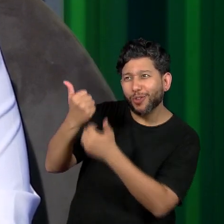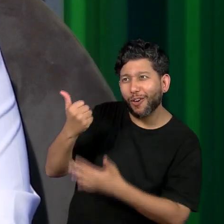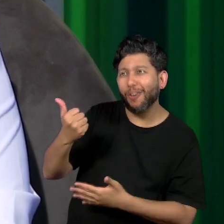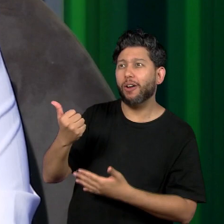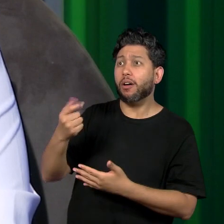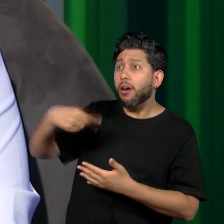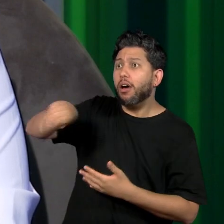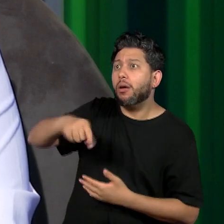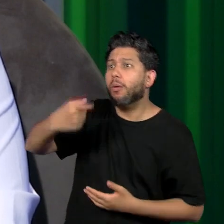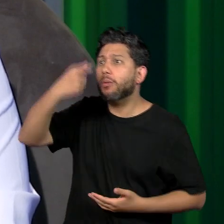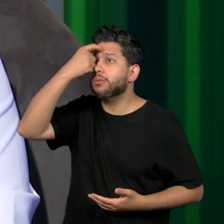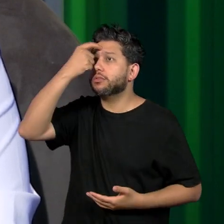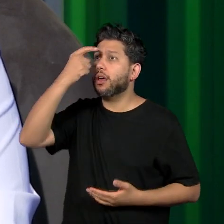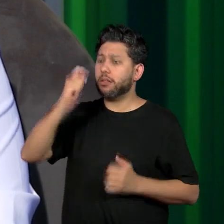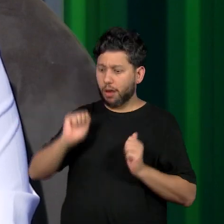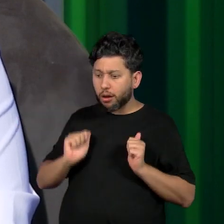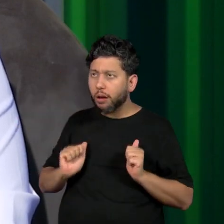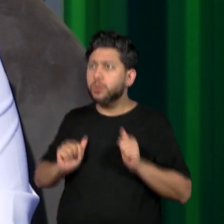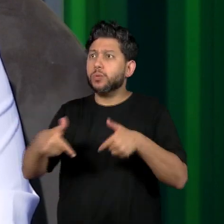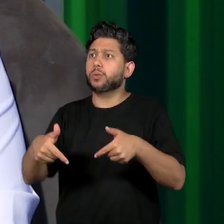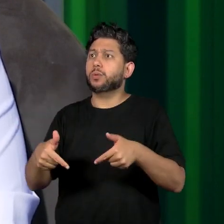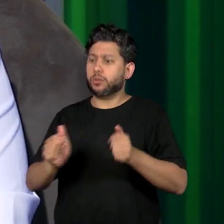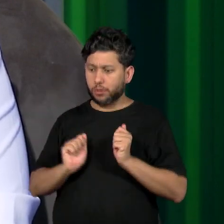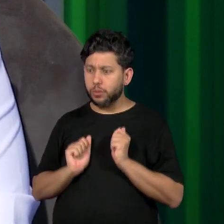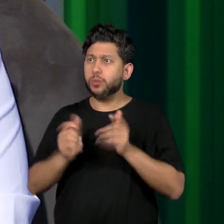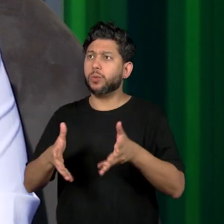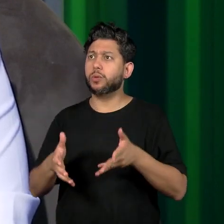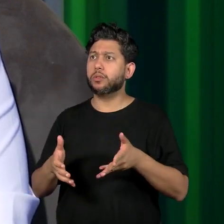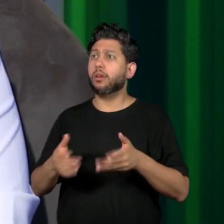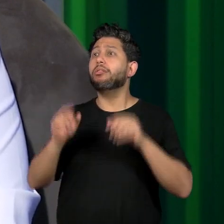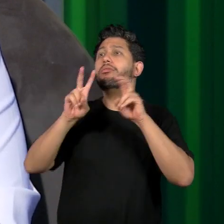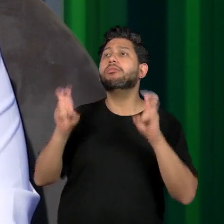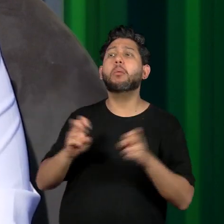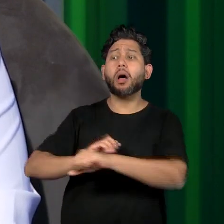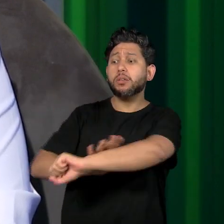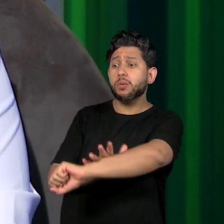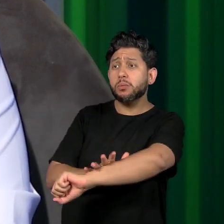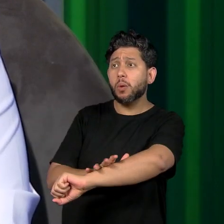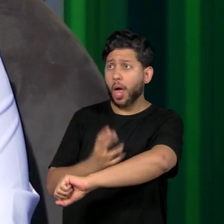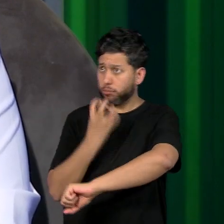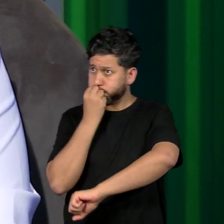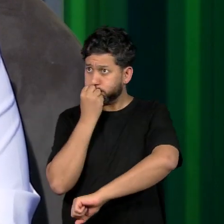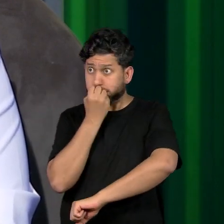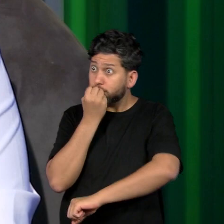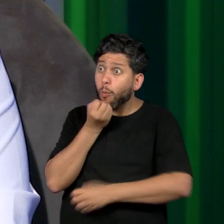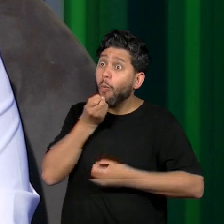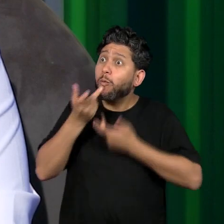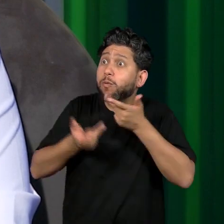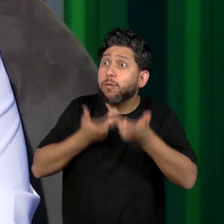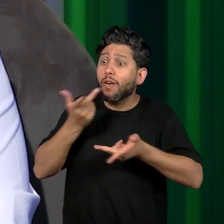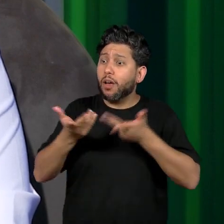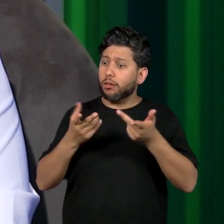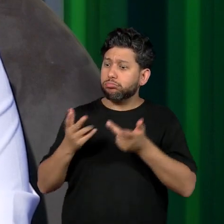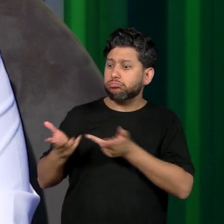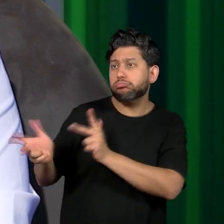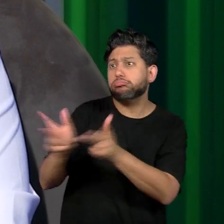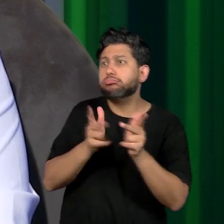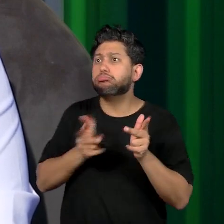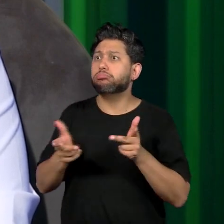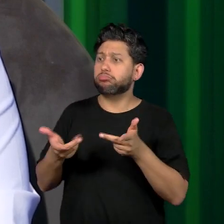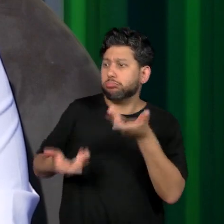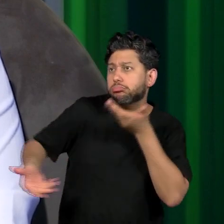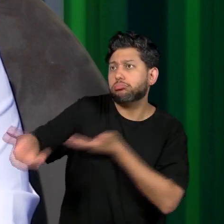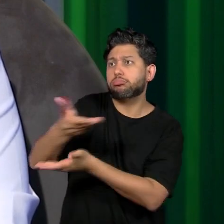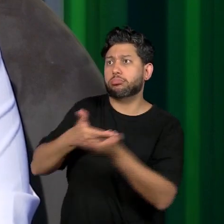esse movimento de atitude enquanto falar de racismo, falar da lei, trazer a cultura para dentro do